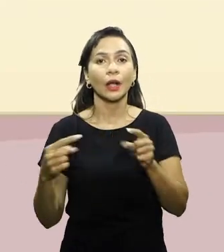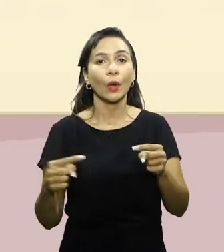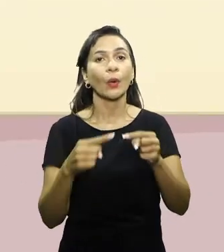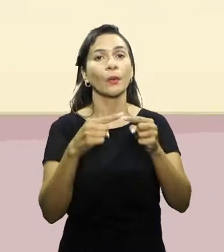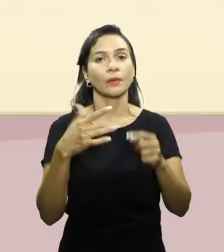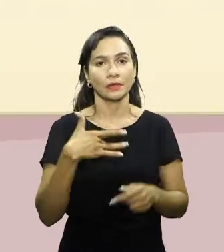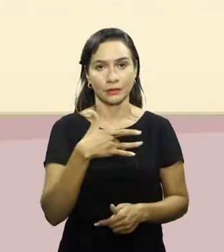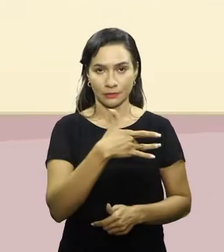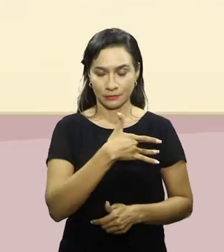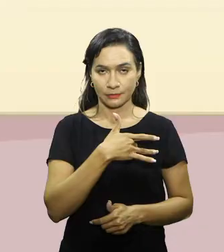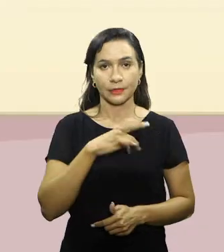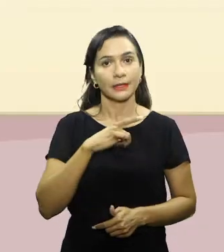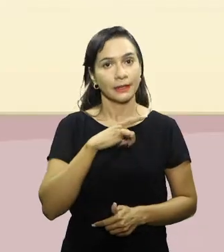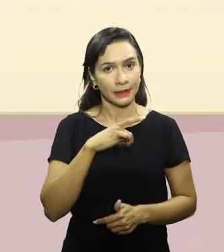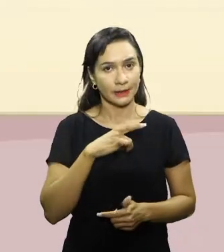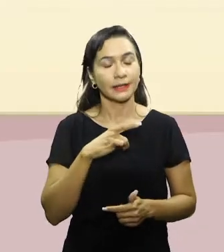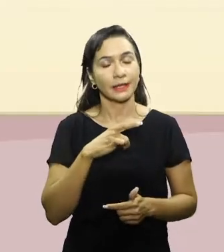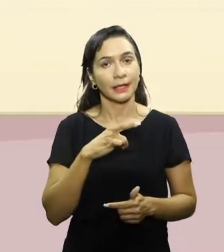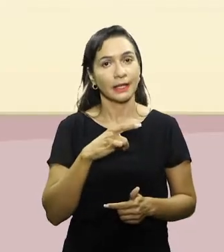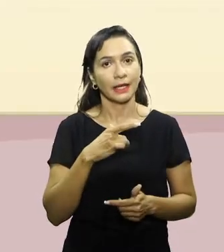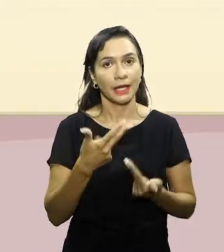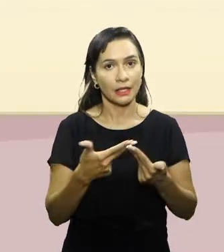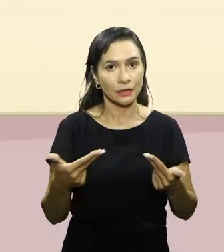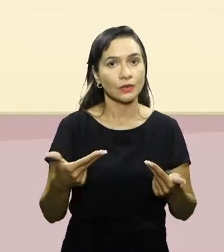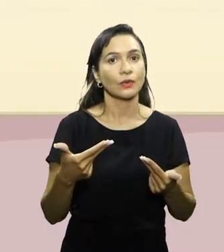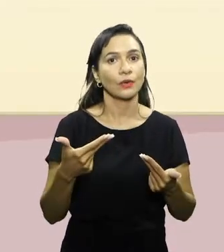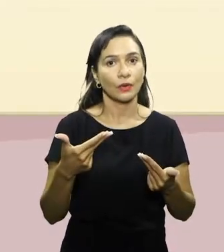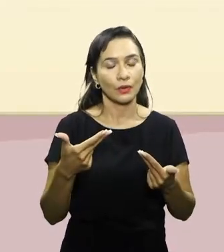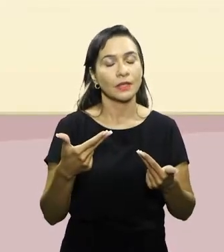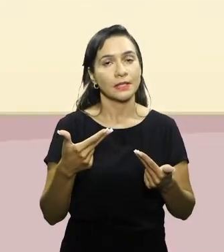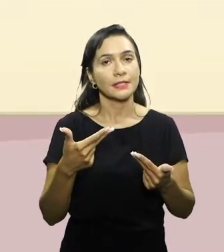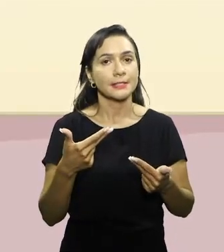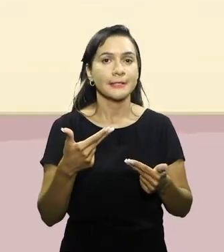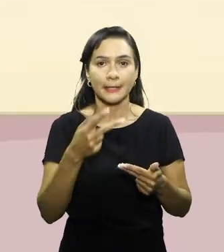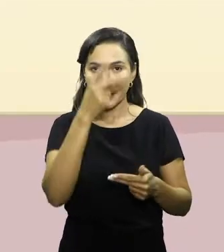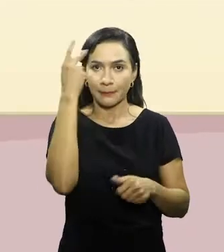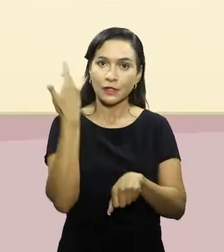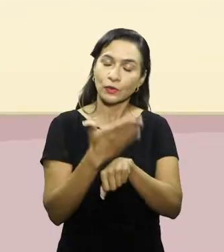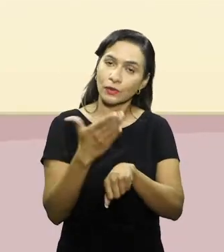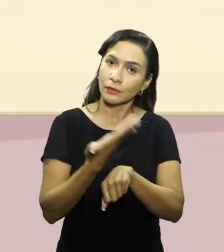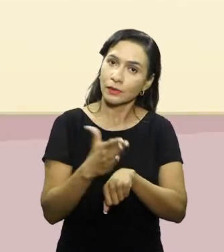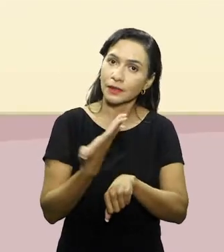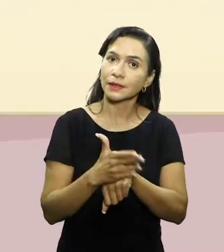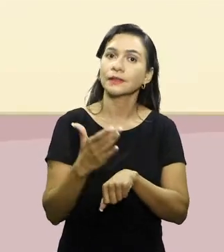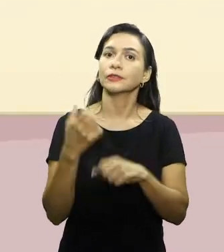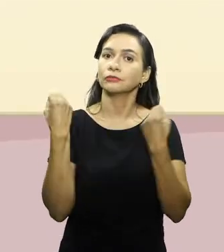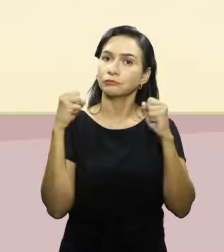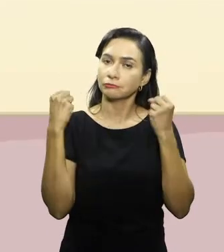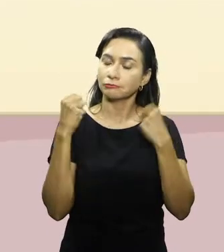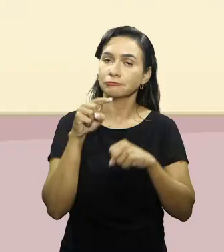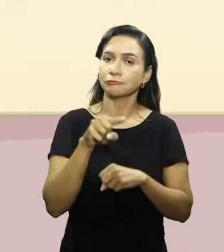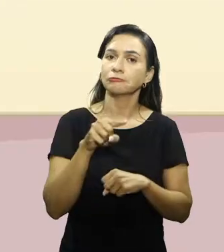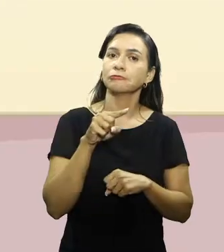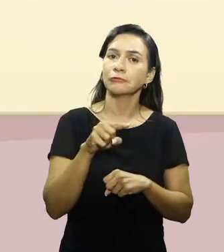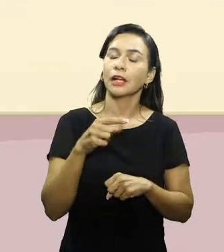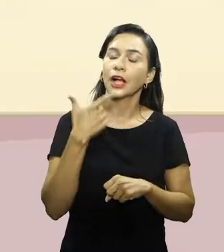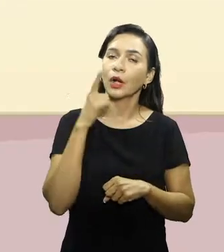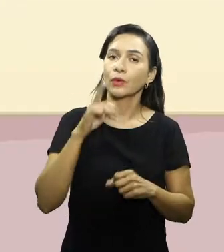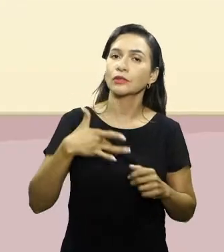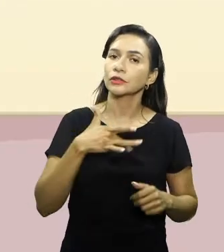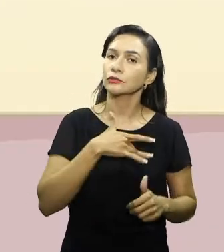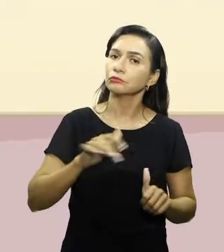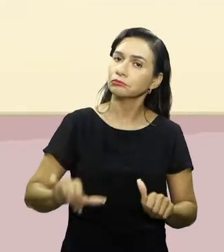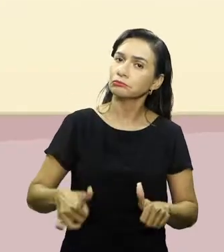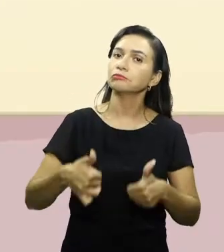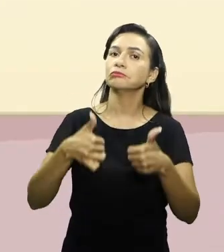trabalhassem em exercício físico fazem com que o indivíduo tenha ou obtenha um estado de saúde bom,